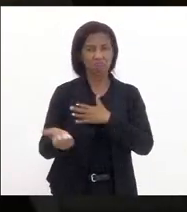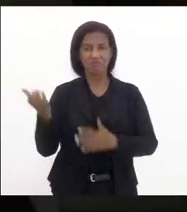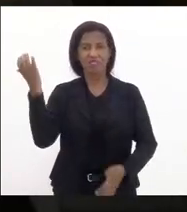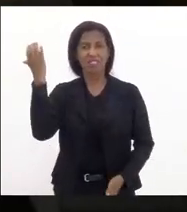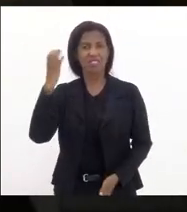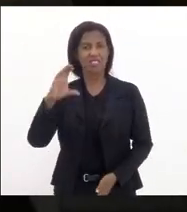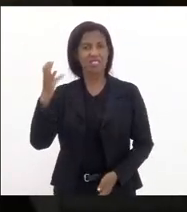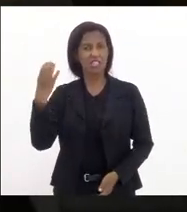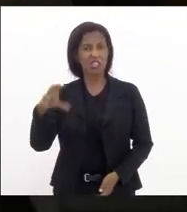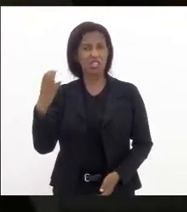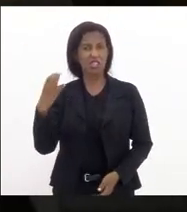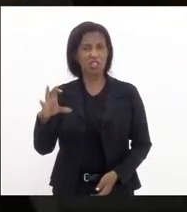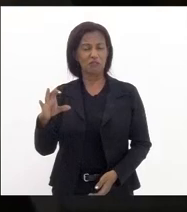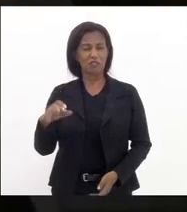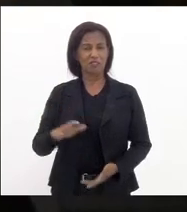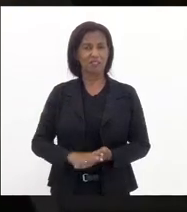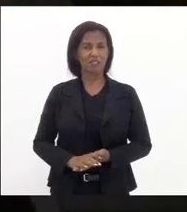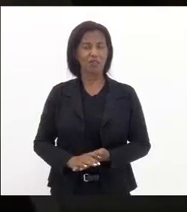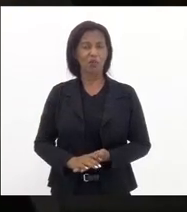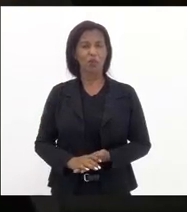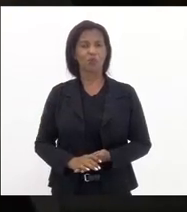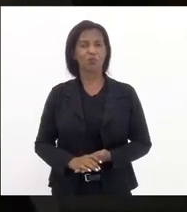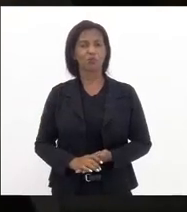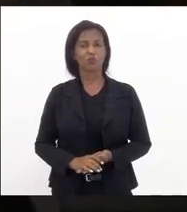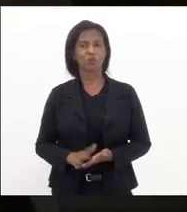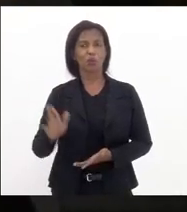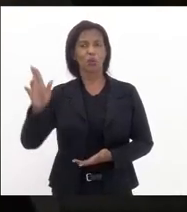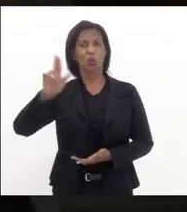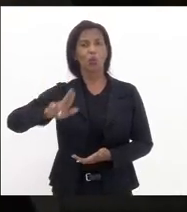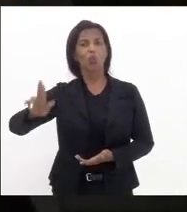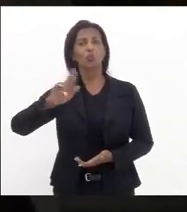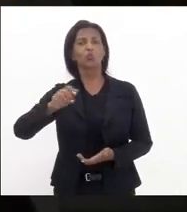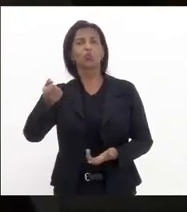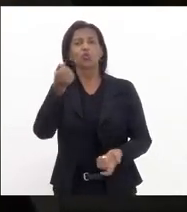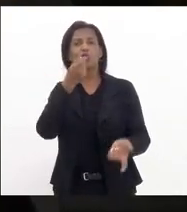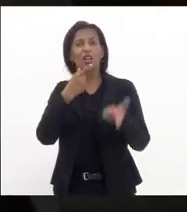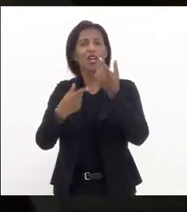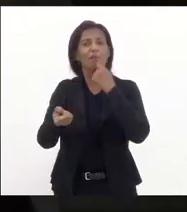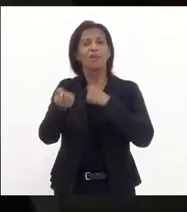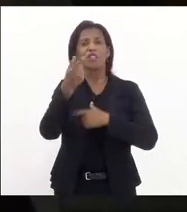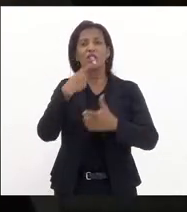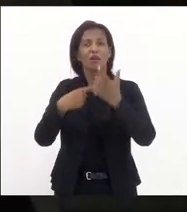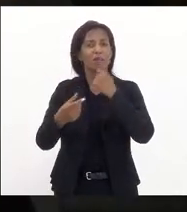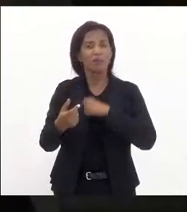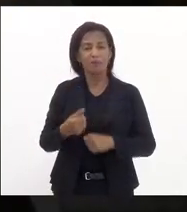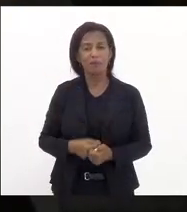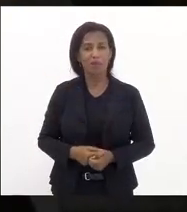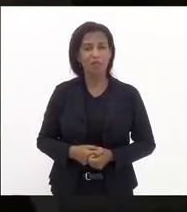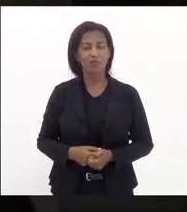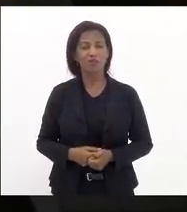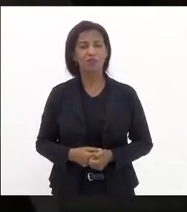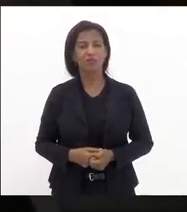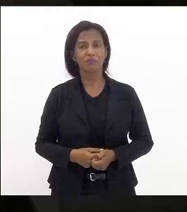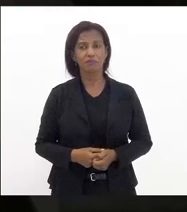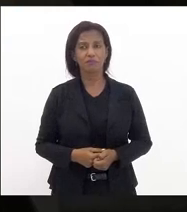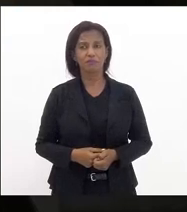o uso de medicamentos absolutamente absolutamente